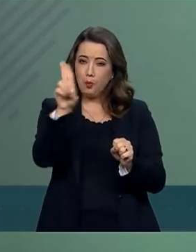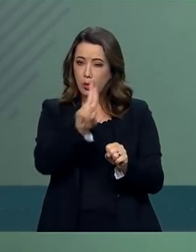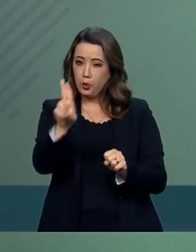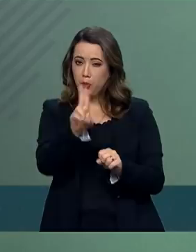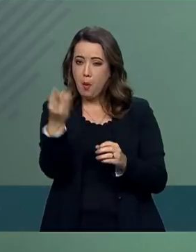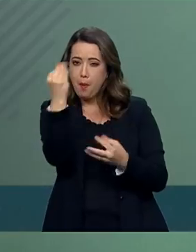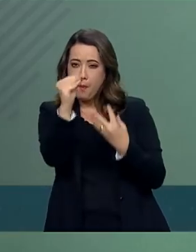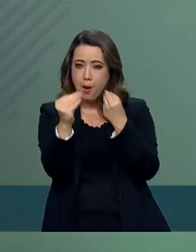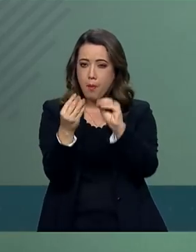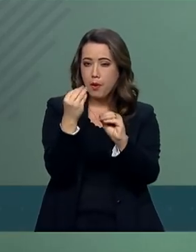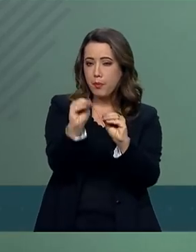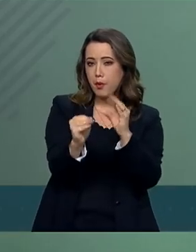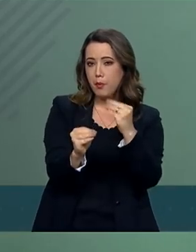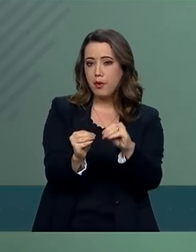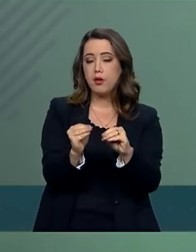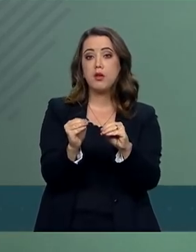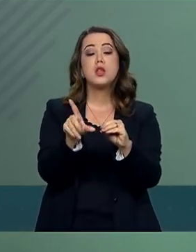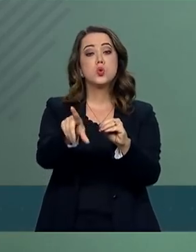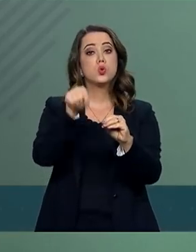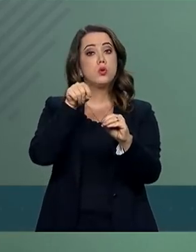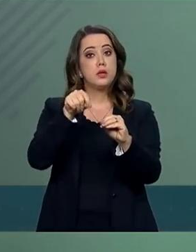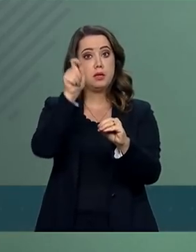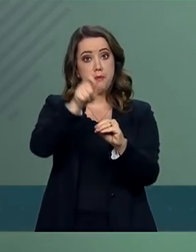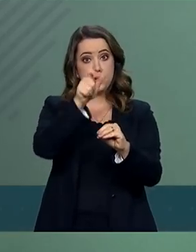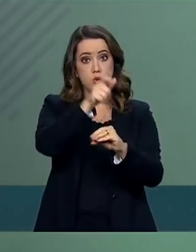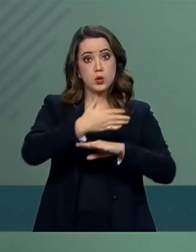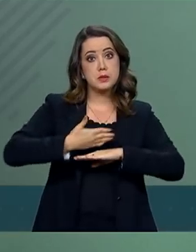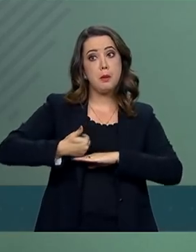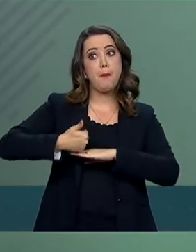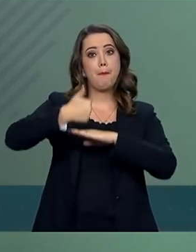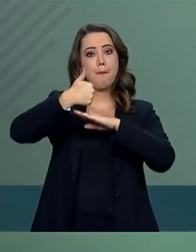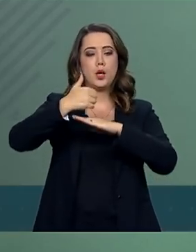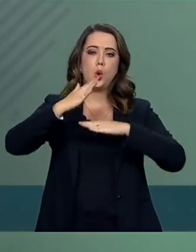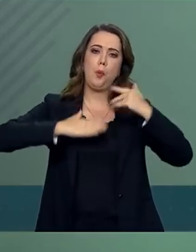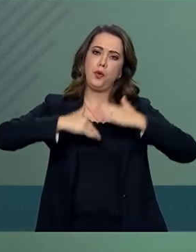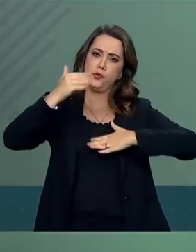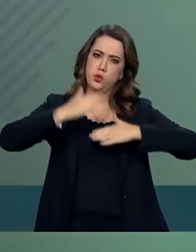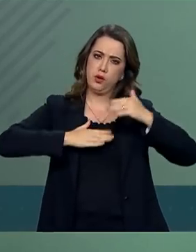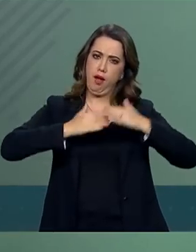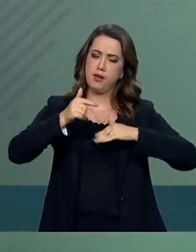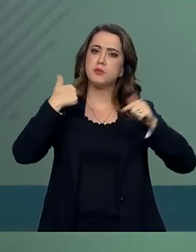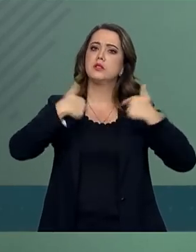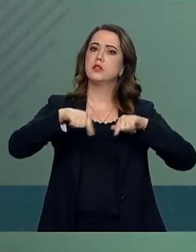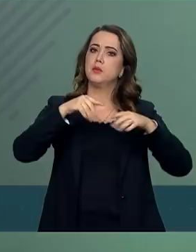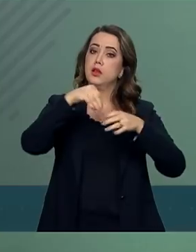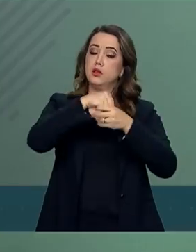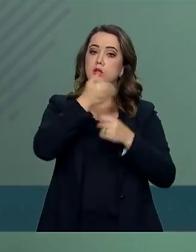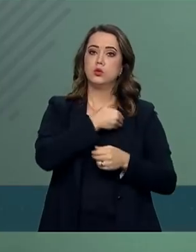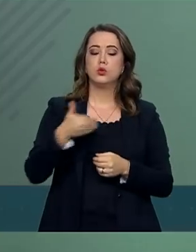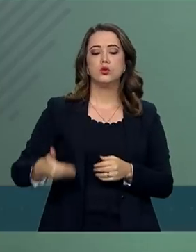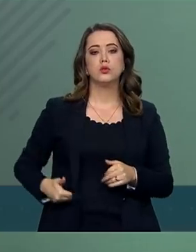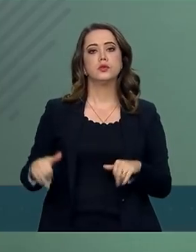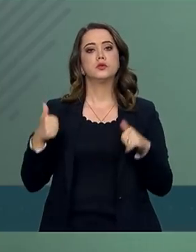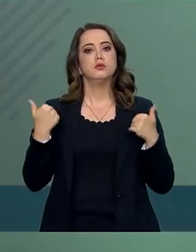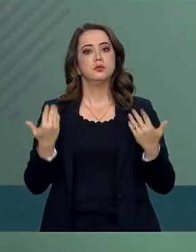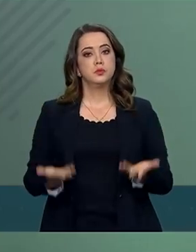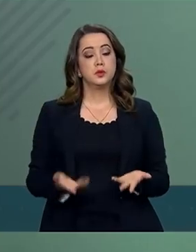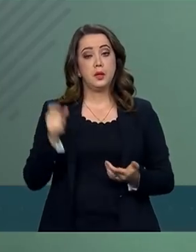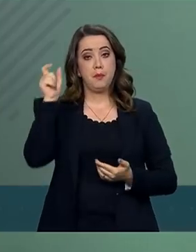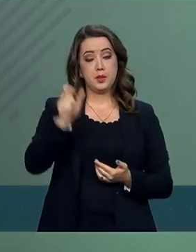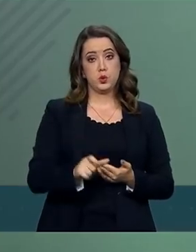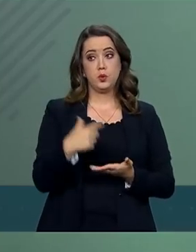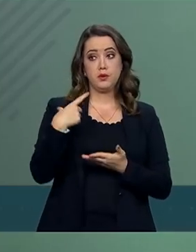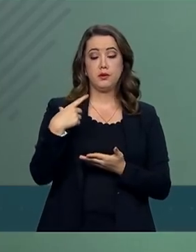mais qualificadas para desempenhar em cargos públicos. Com isso, quem